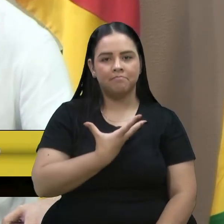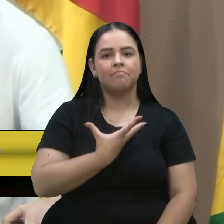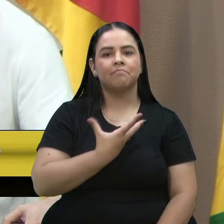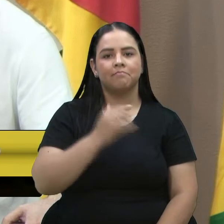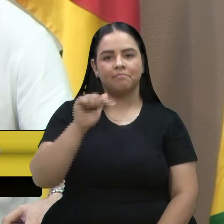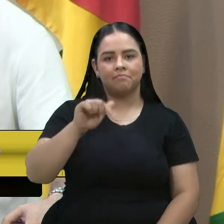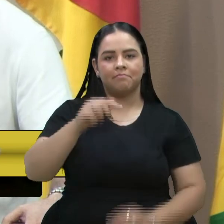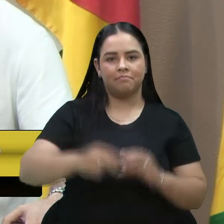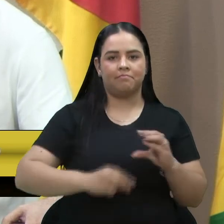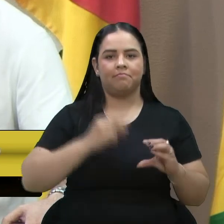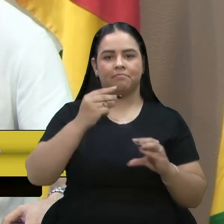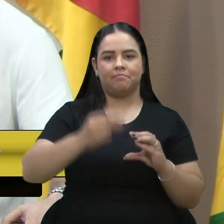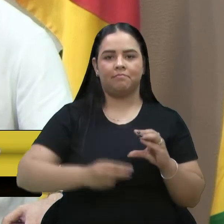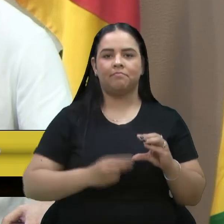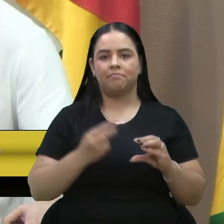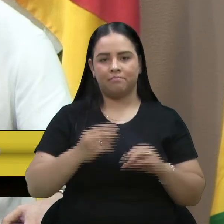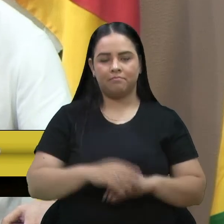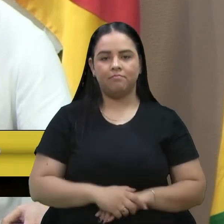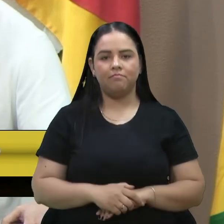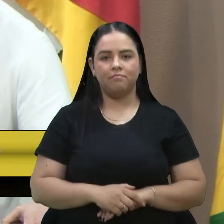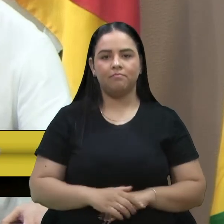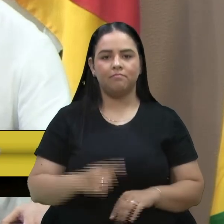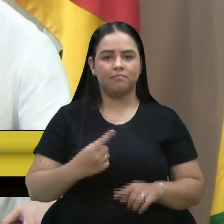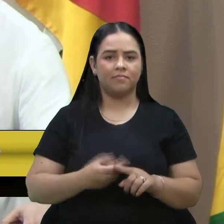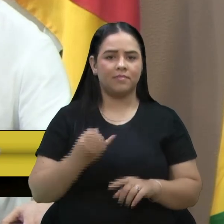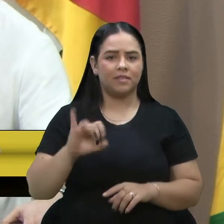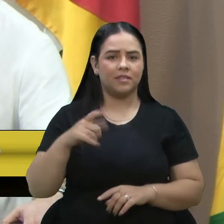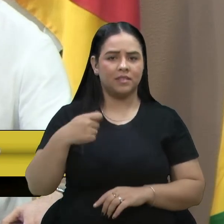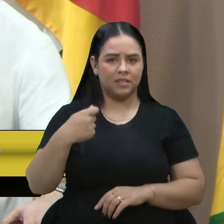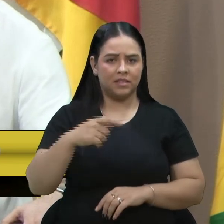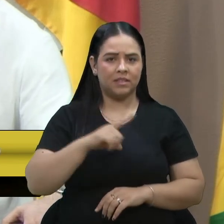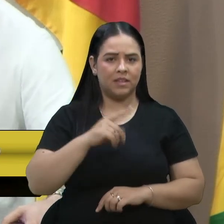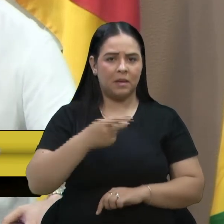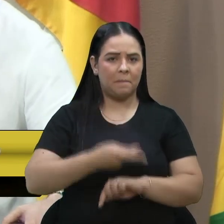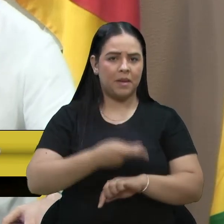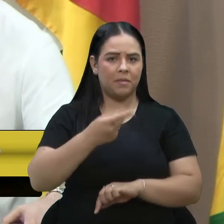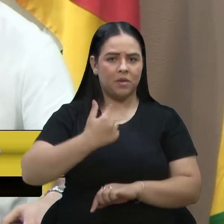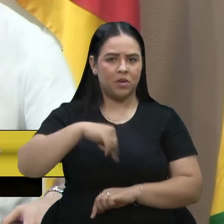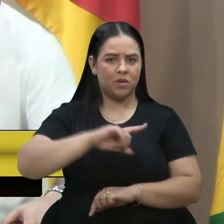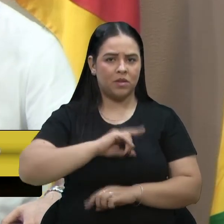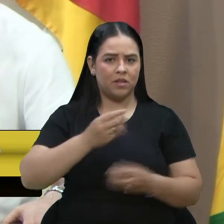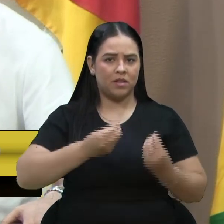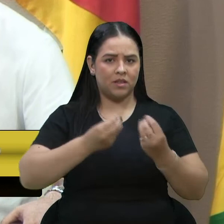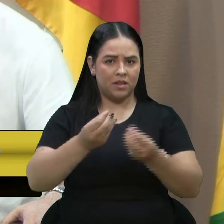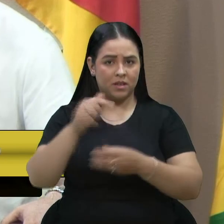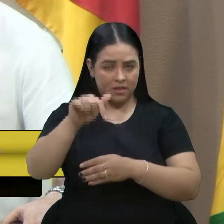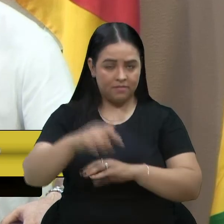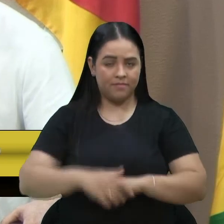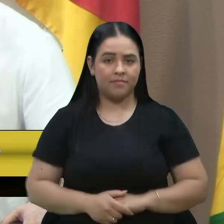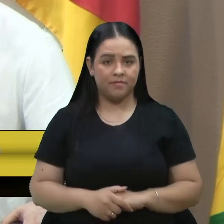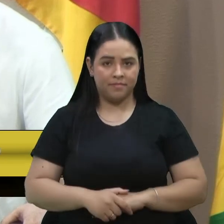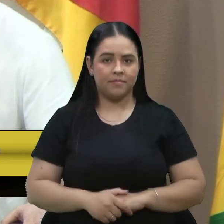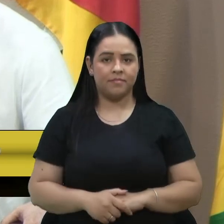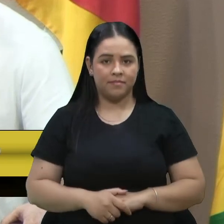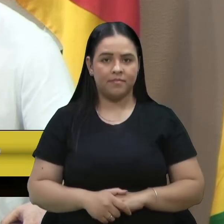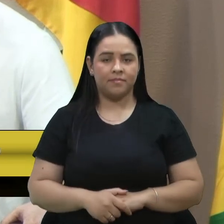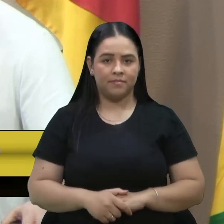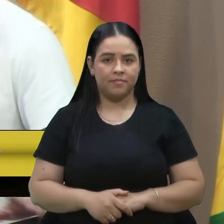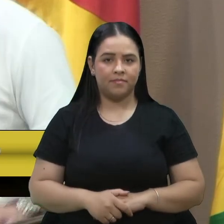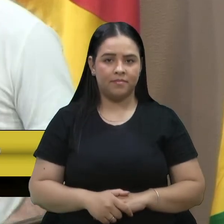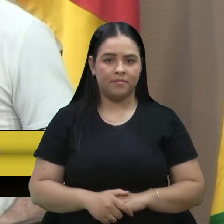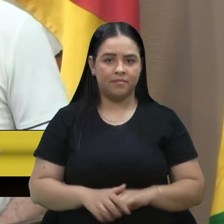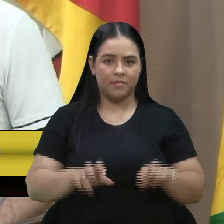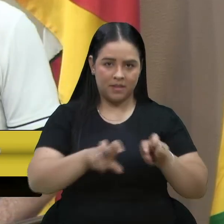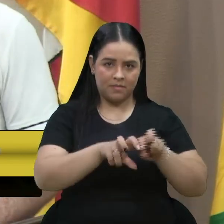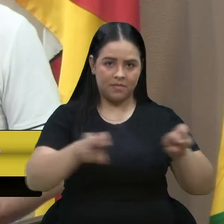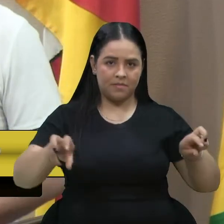casa e que se tiver que dar algum prêmio que nós demos um prêmio por essa casa e a mesa que tiver